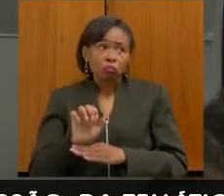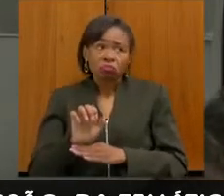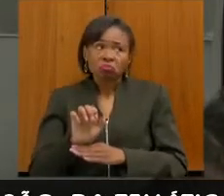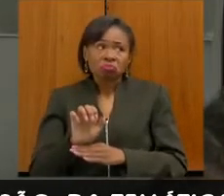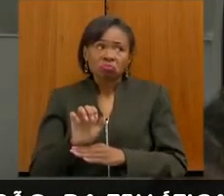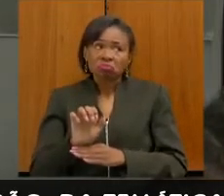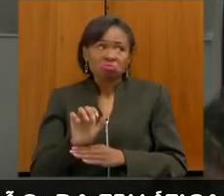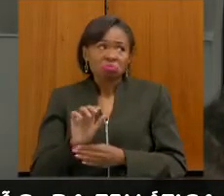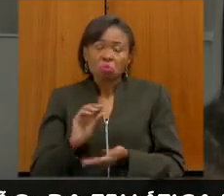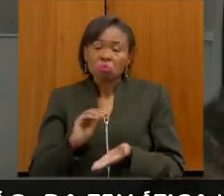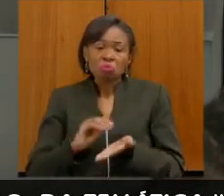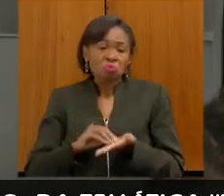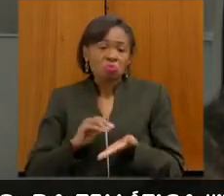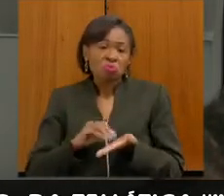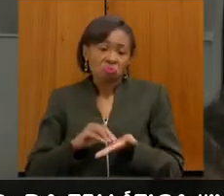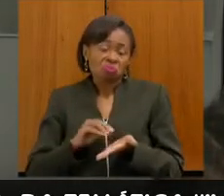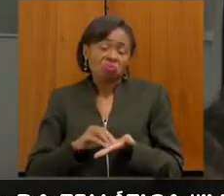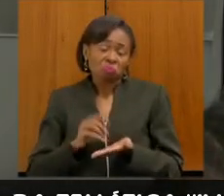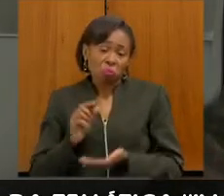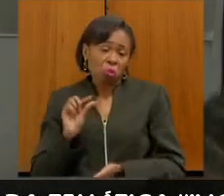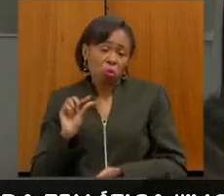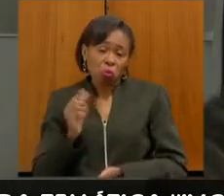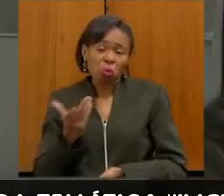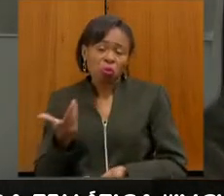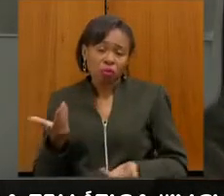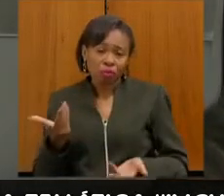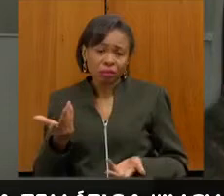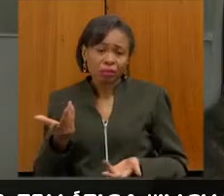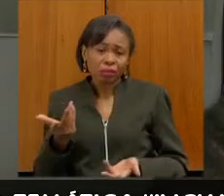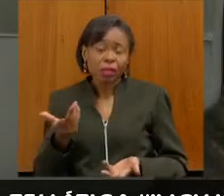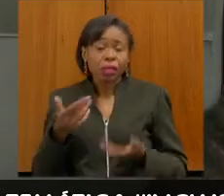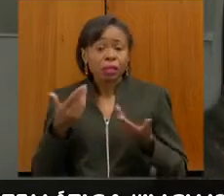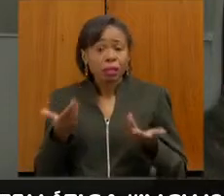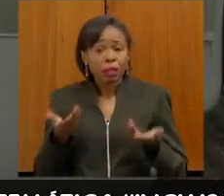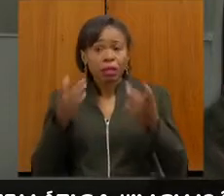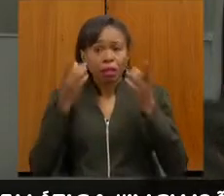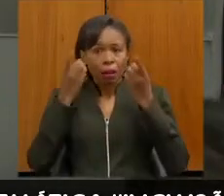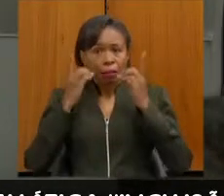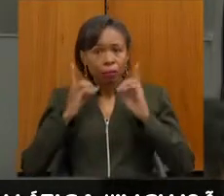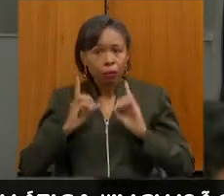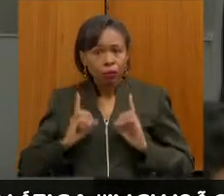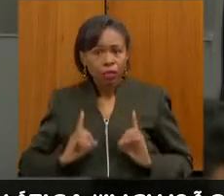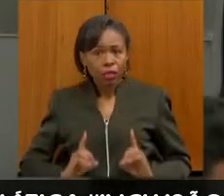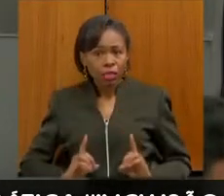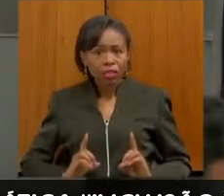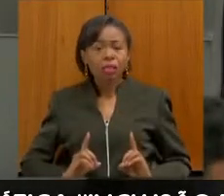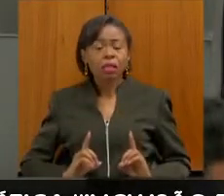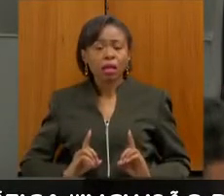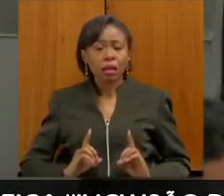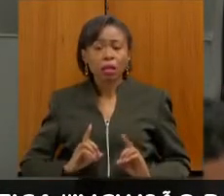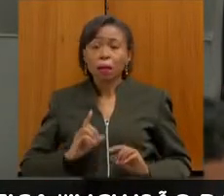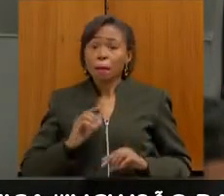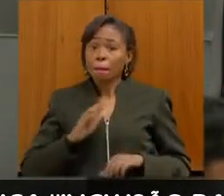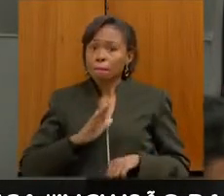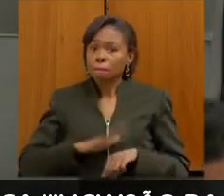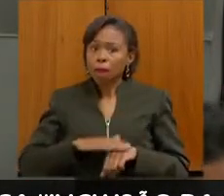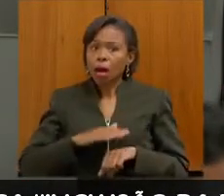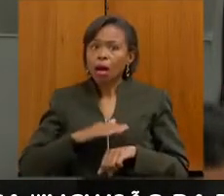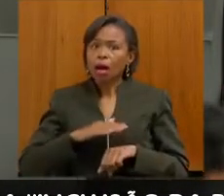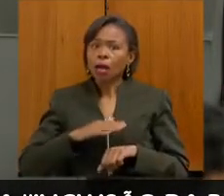a gente, a pessoa com deficiência vai ficar com mais habilidade